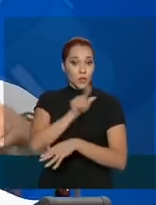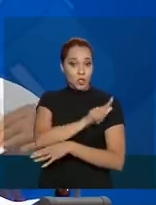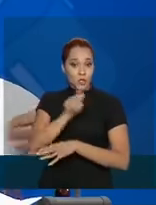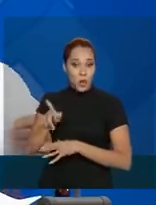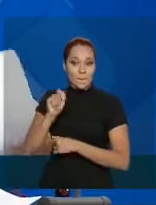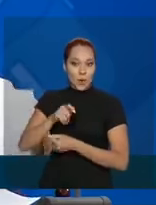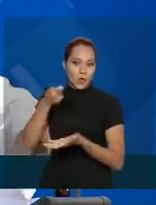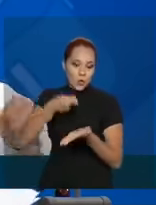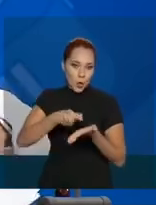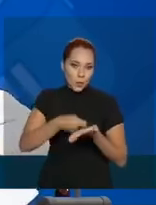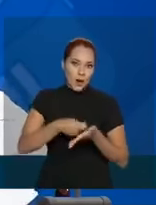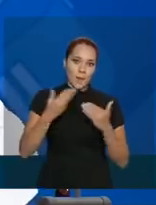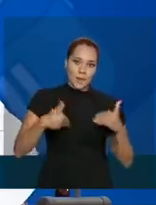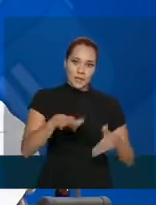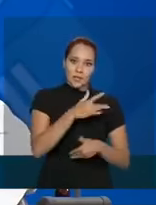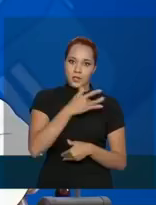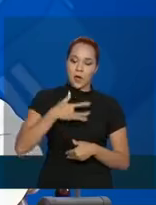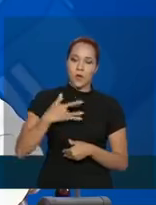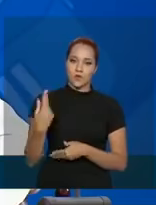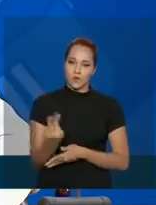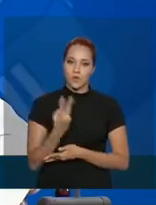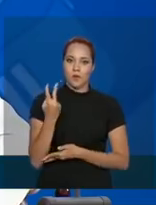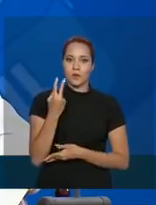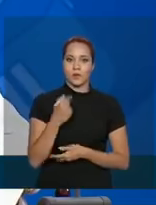cobrar do Ministério da Saúde o custeio.